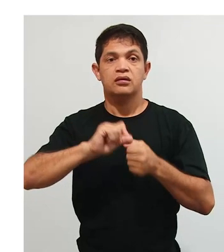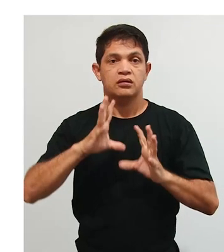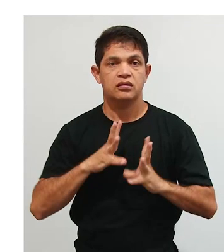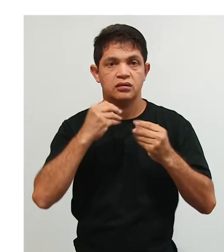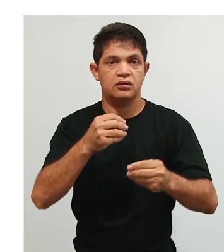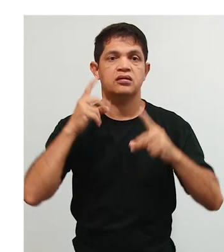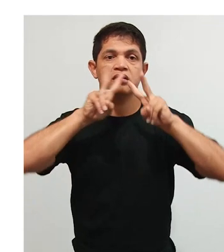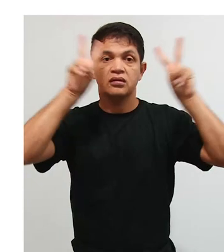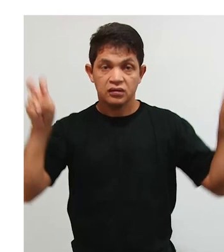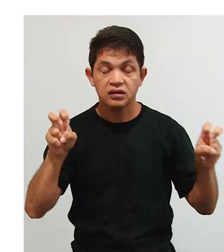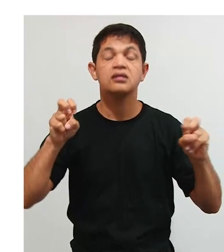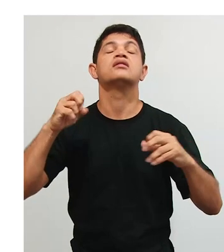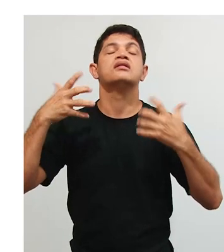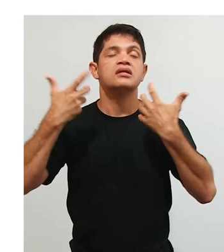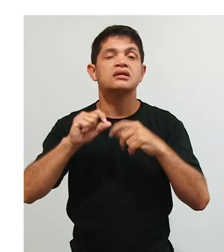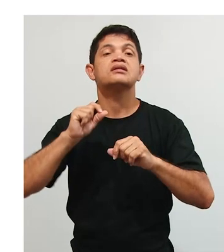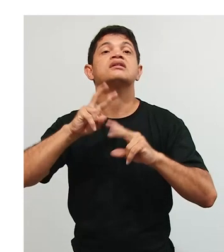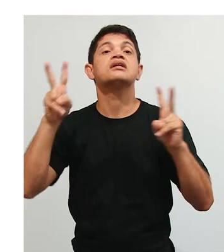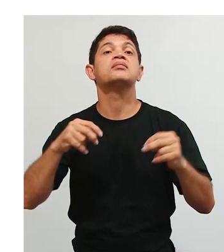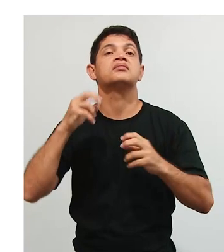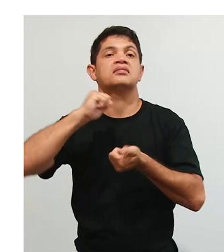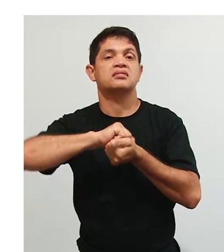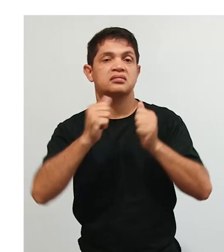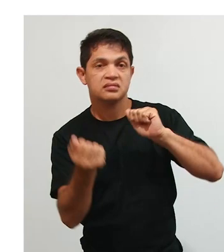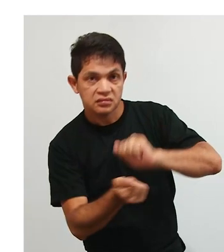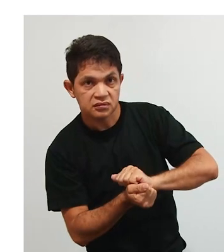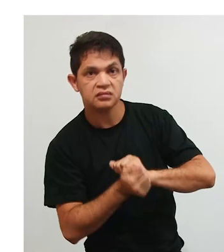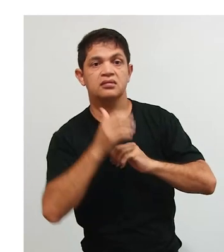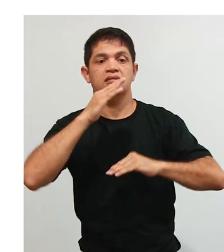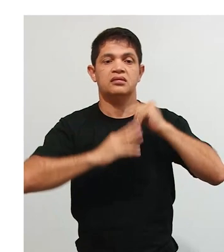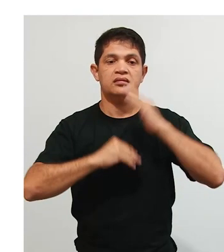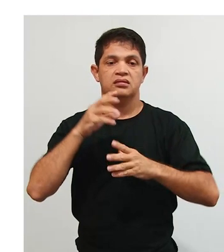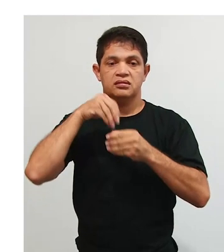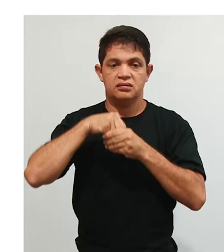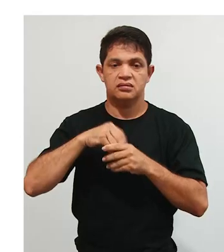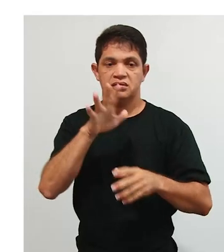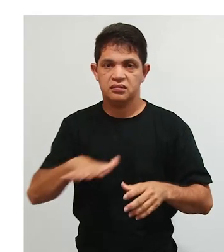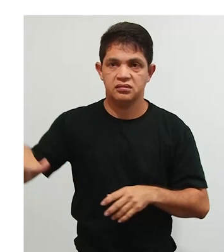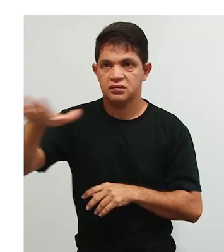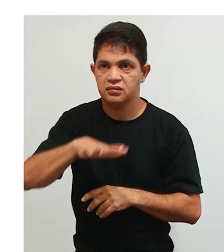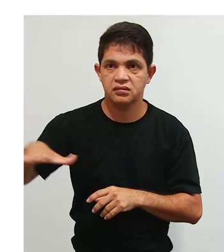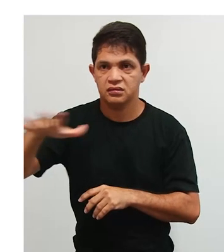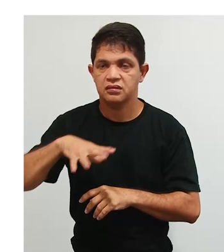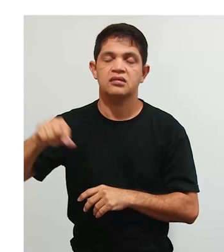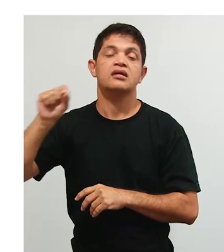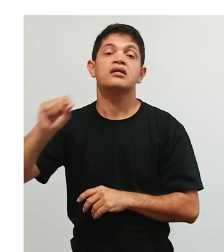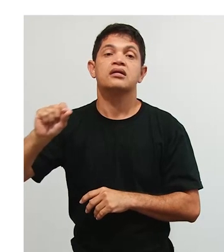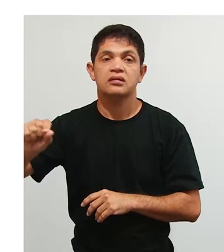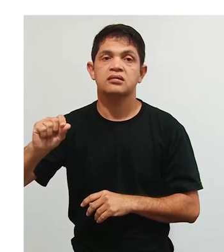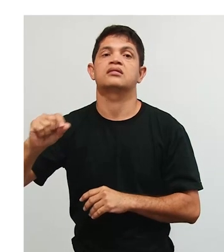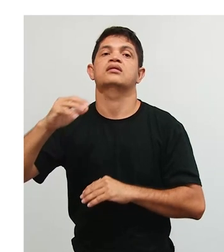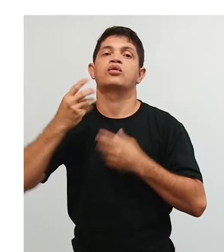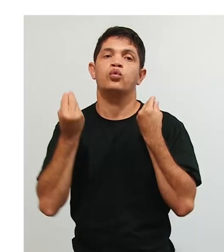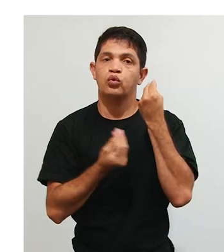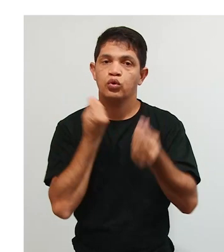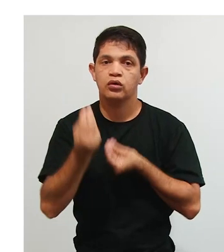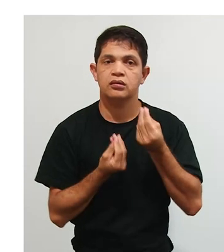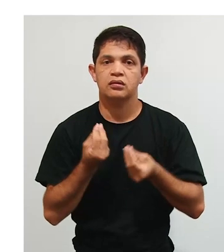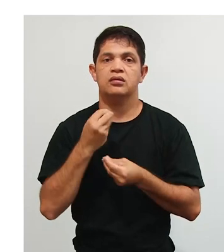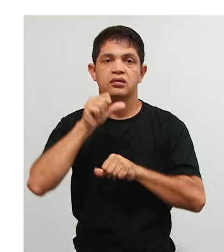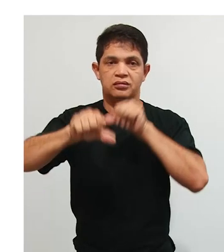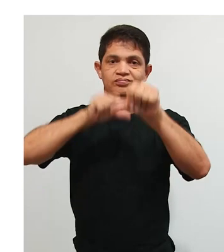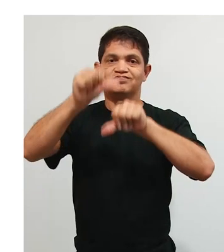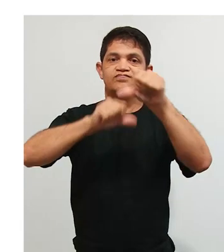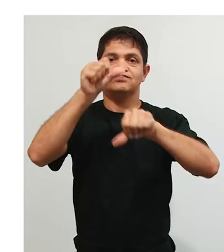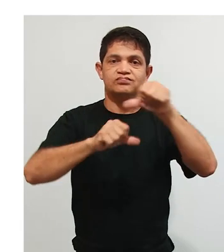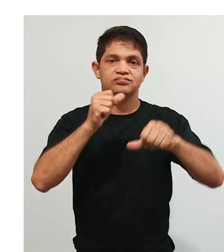pouco mais da concepção ambientalista, professora Rosângela? Então, nessa concepção, o ambiente me molda. Então, é o